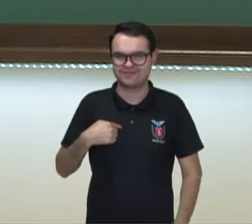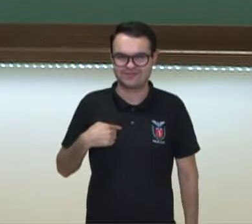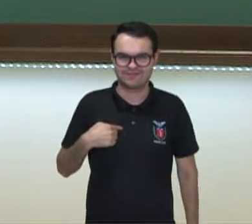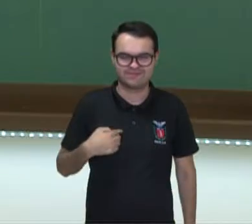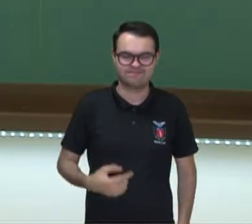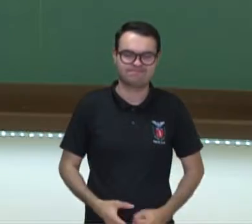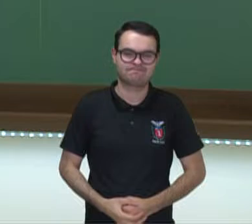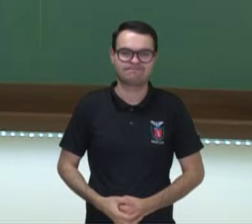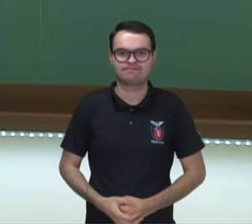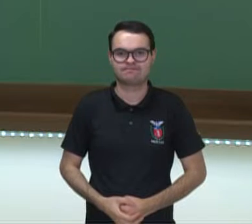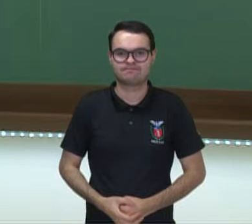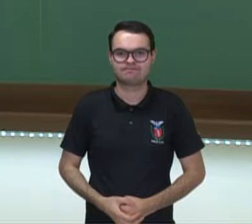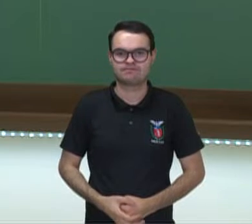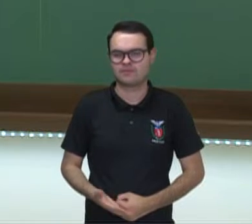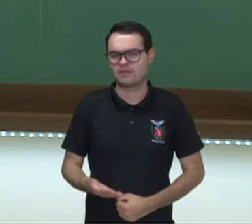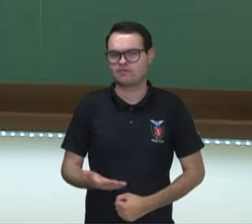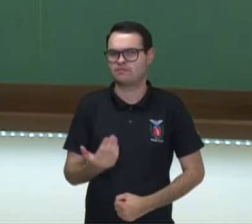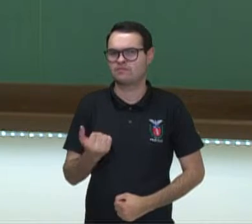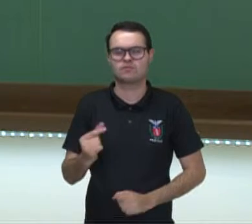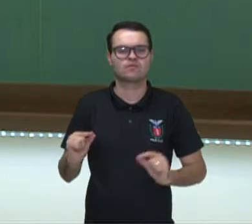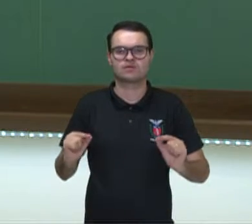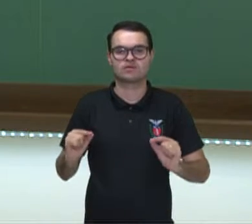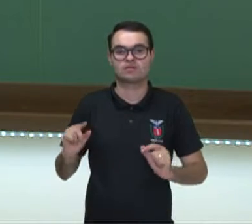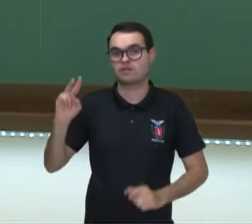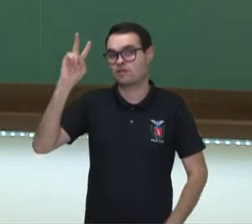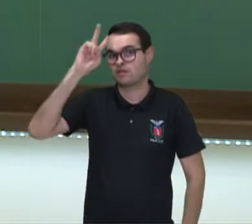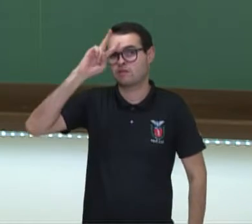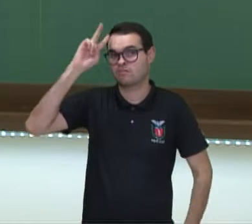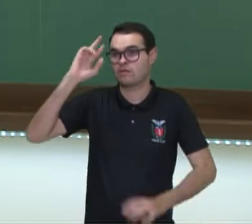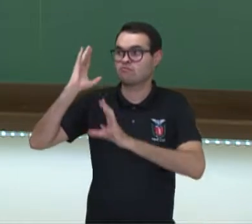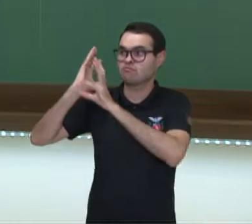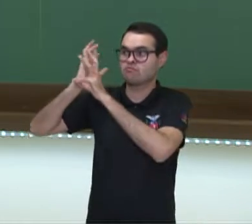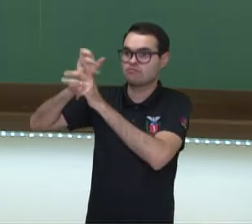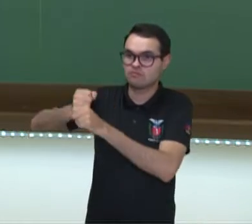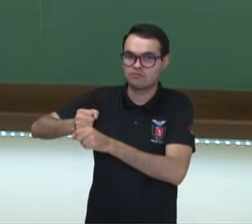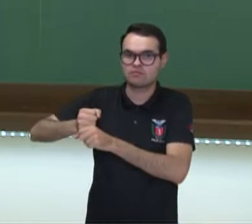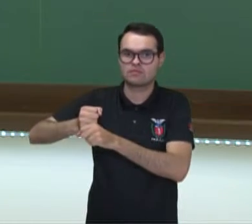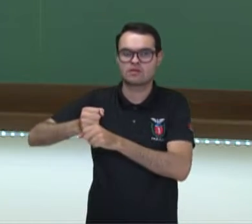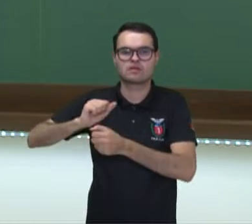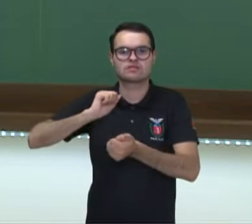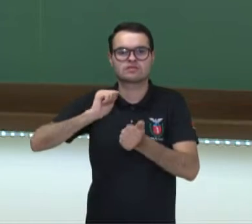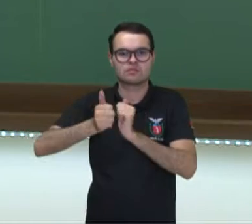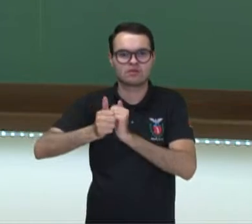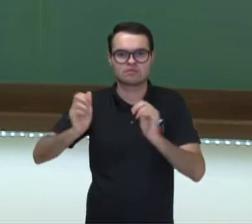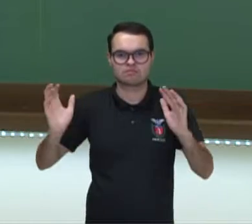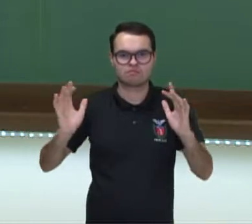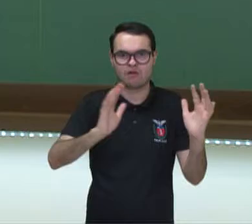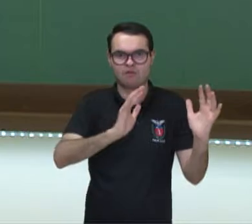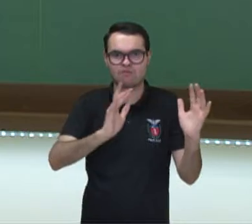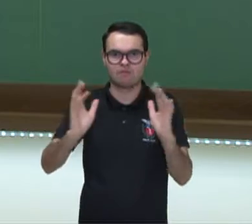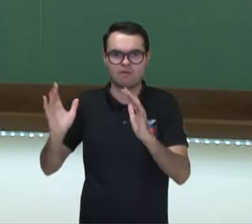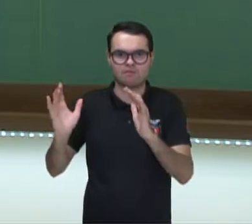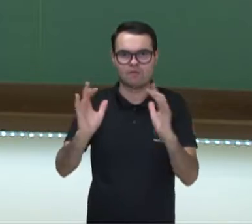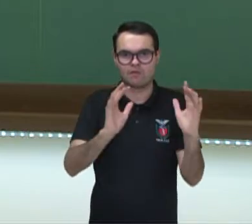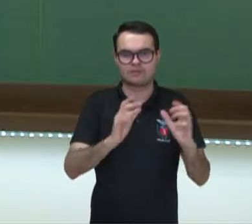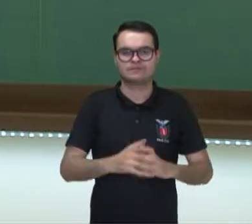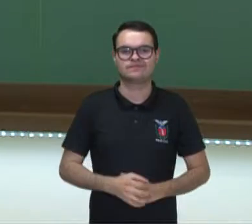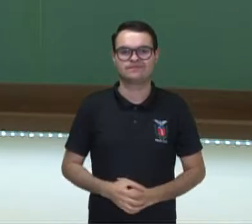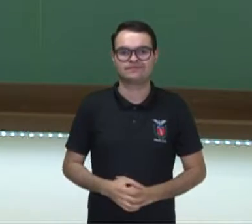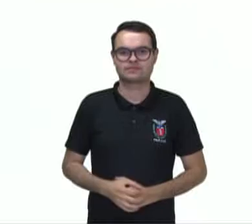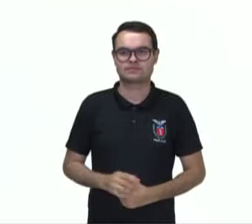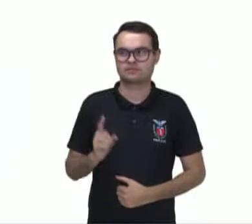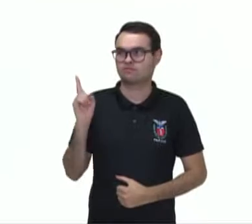Vamos relembrar um pouquinho sobre esporte de invasão. Estamos vendo essa